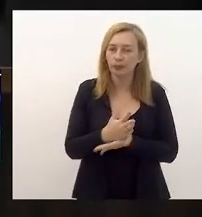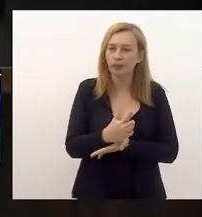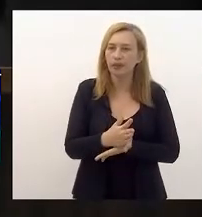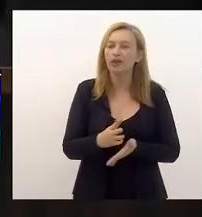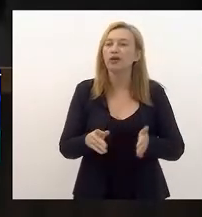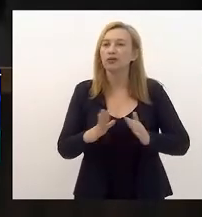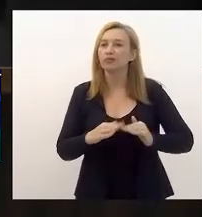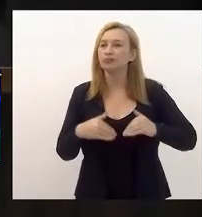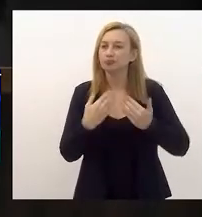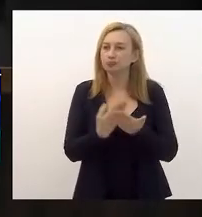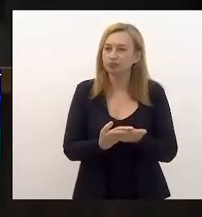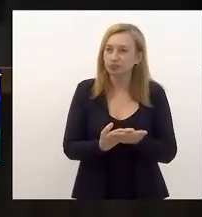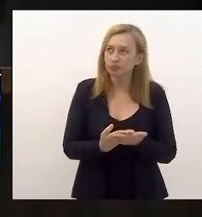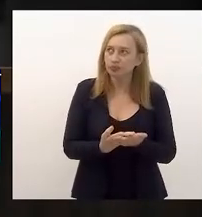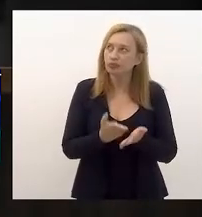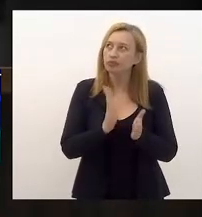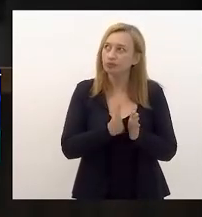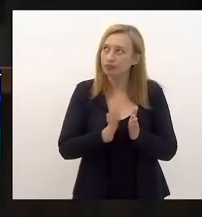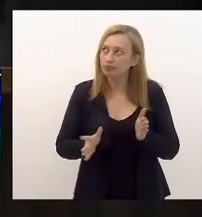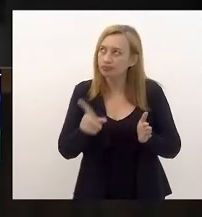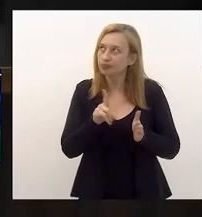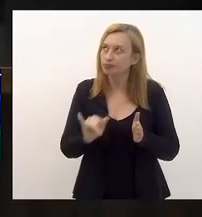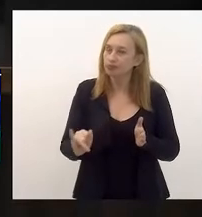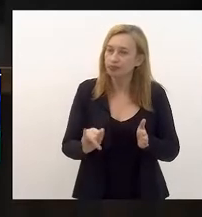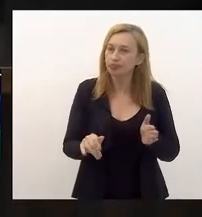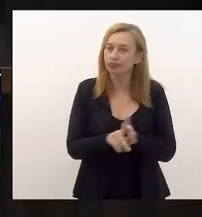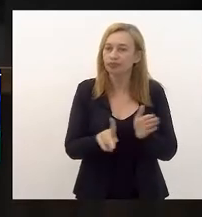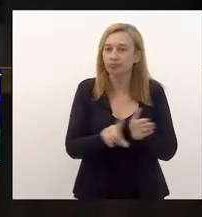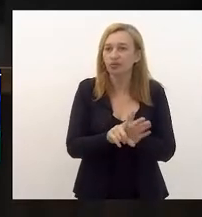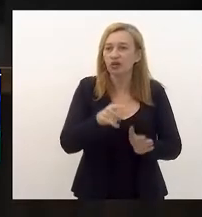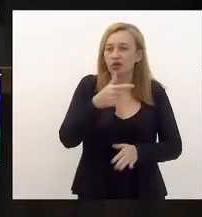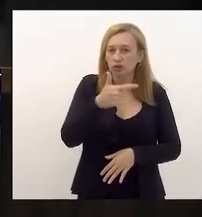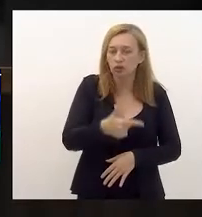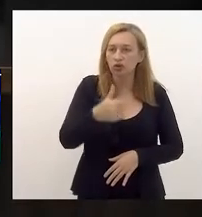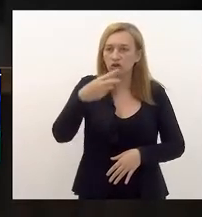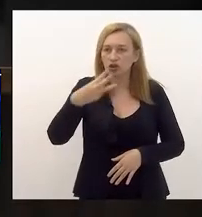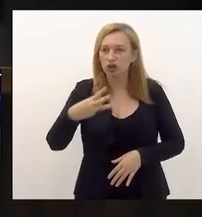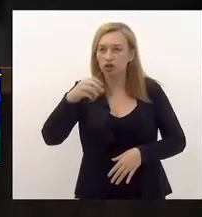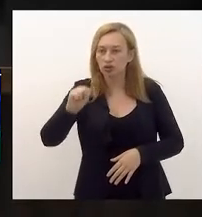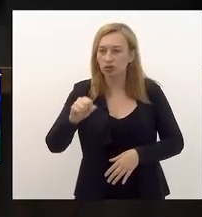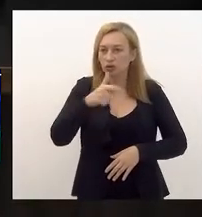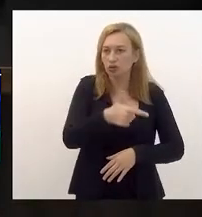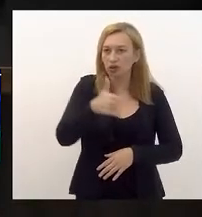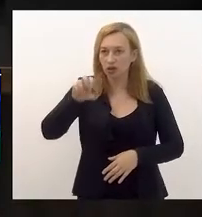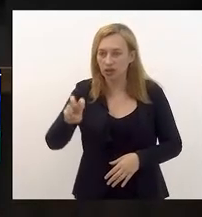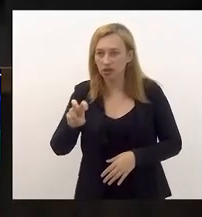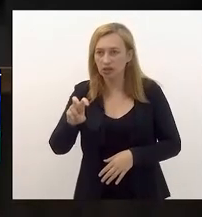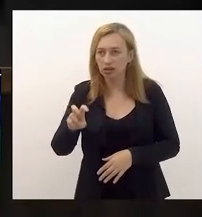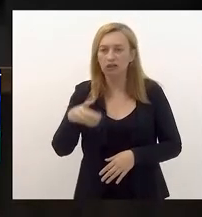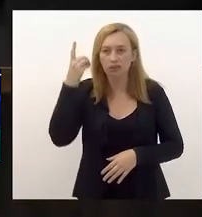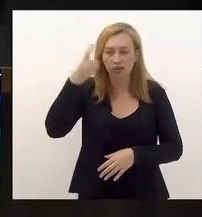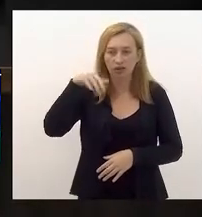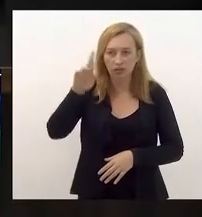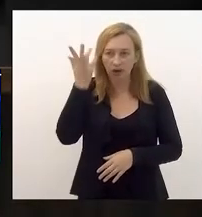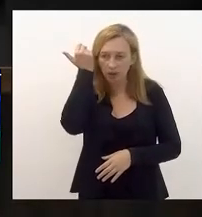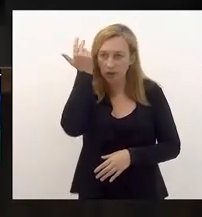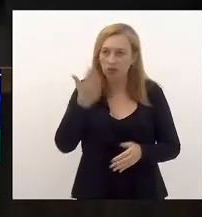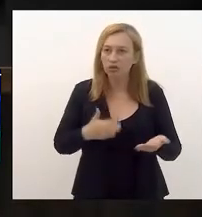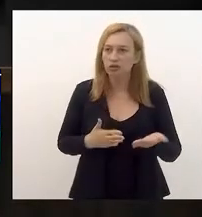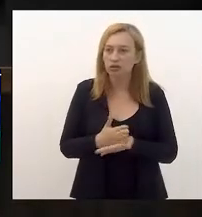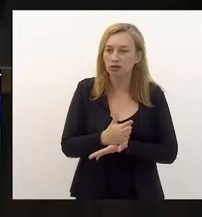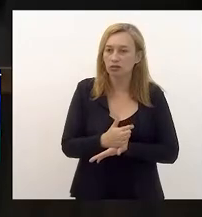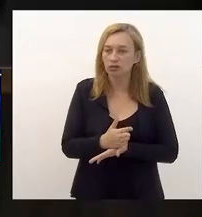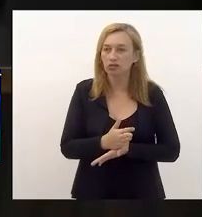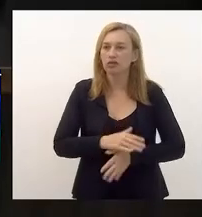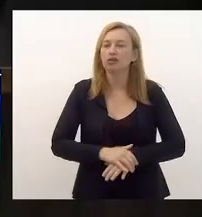aprovados. Requer a inclusão na ordem do dia do projeto de lei 238 de 2015. Deputado Eleomar Coelho. Os senhores que aprovam